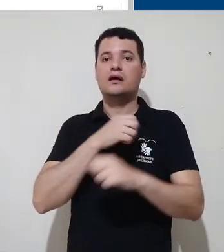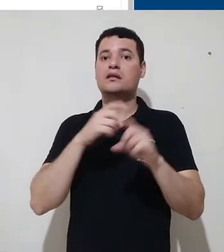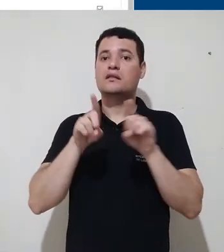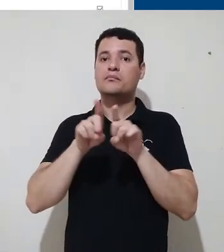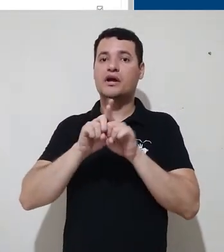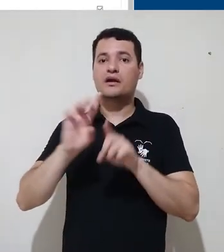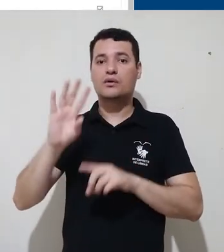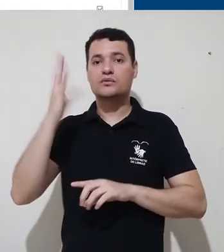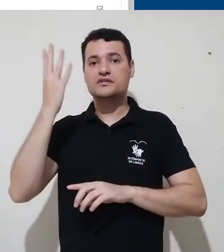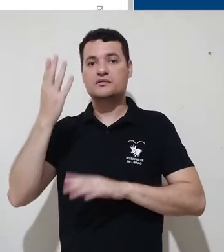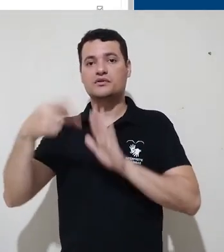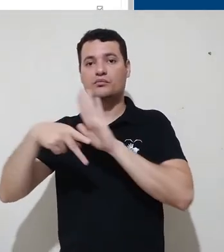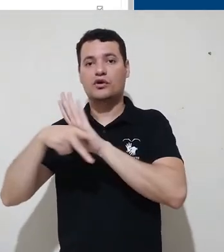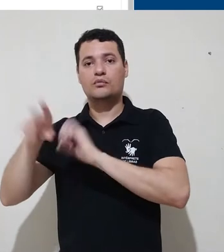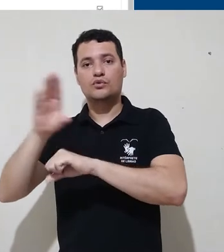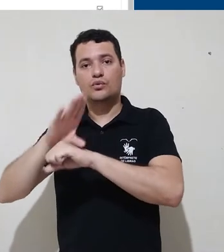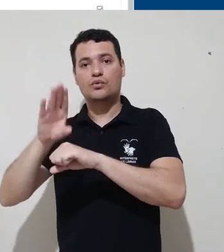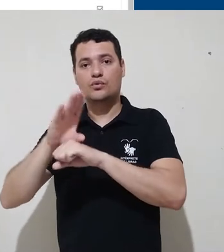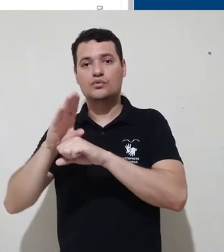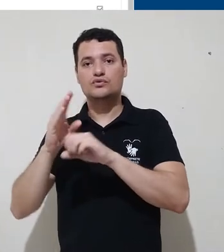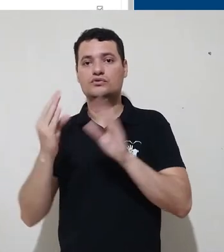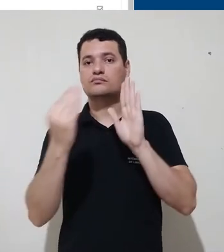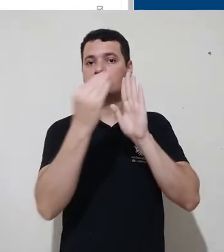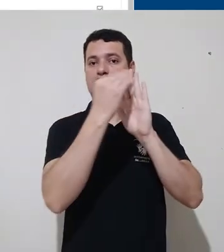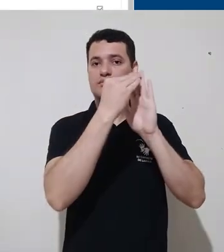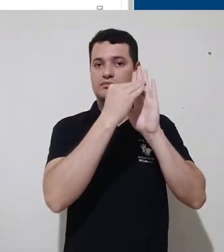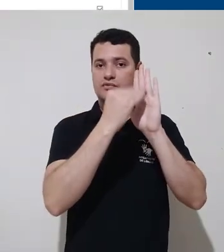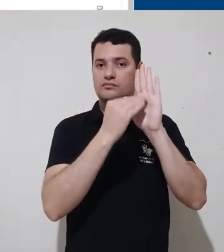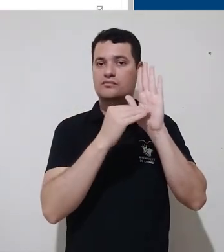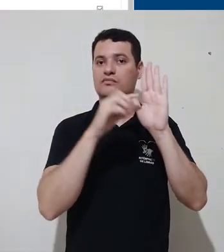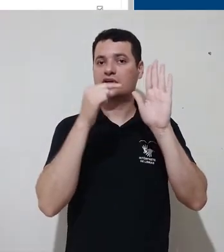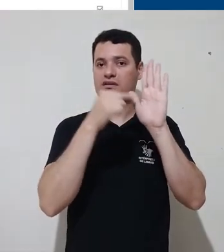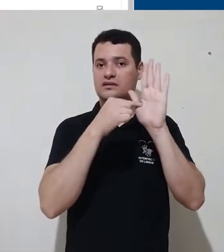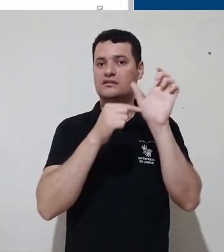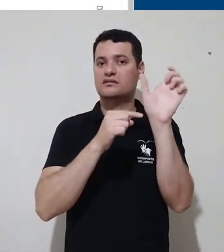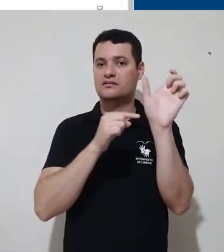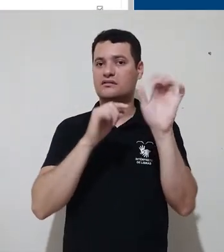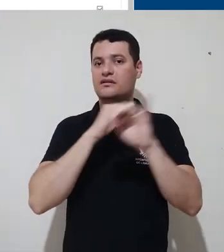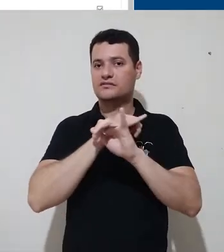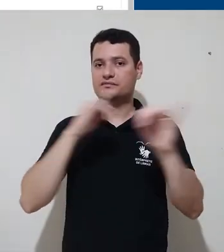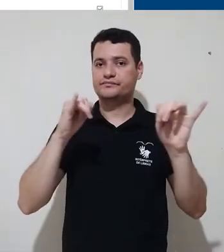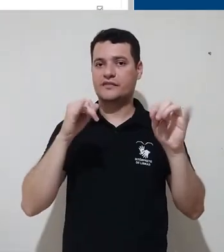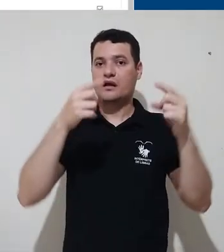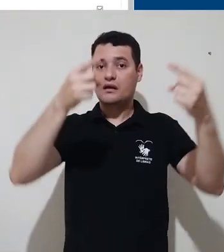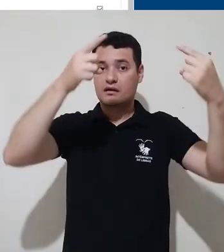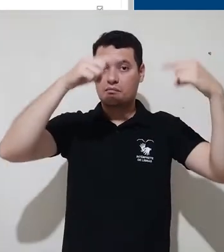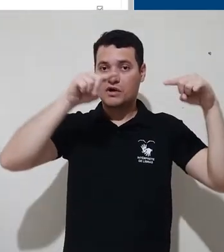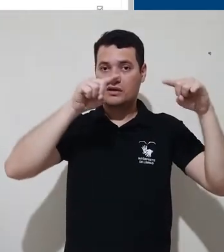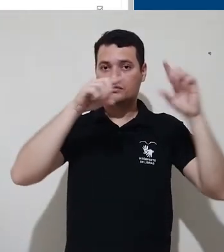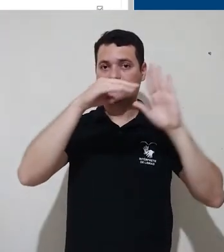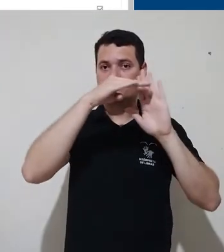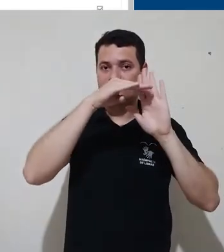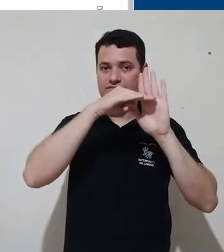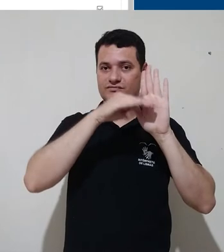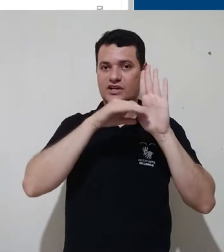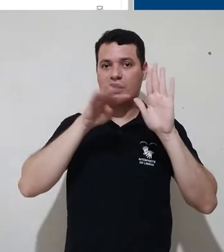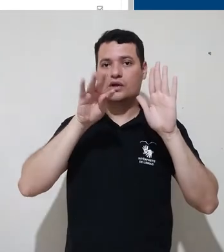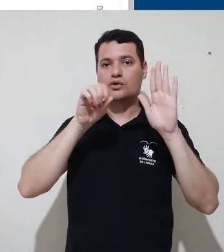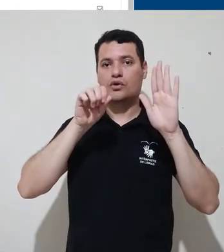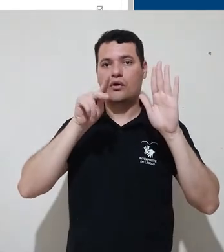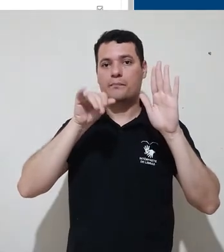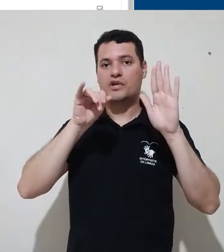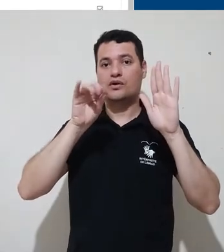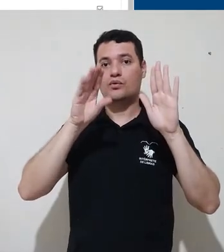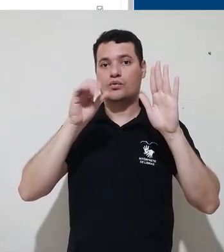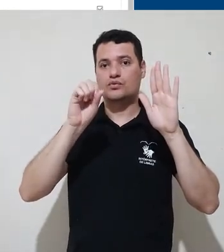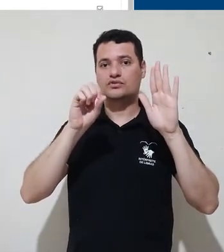eventos que são importantes para o dia a dia dessa disciplina. A seguir, nós teremos tópicos.